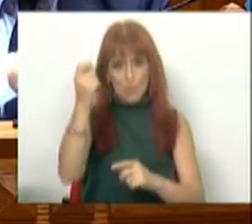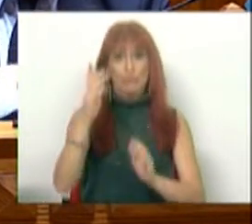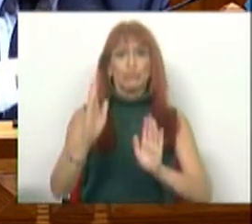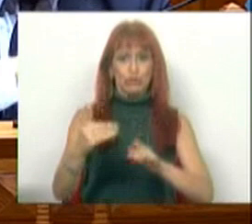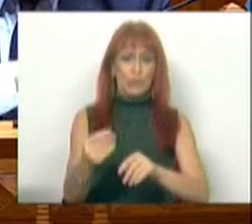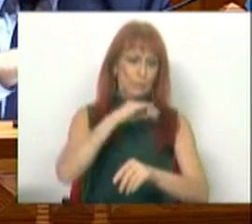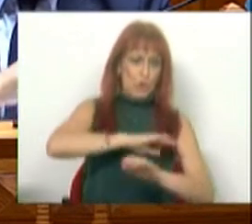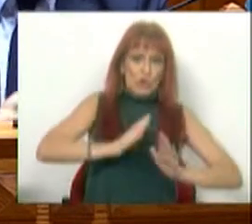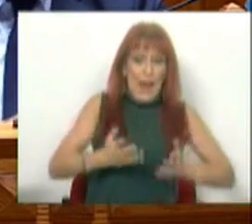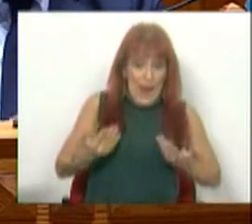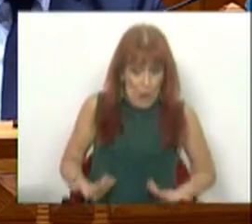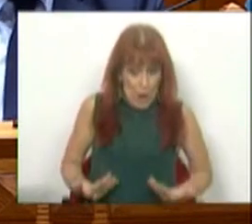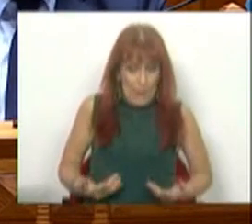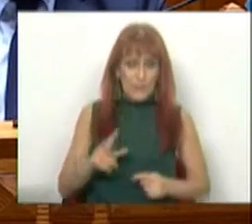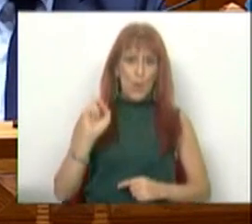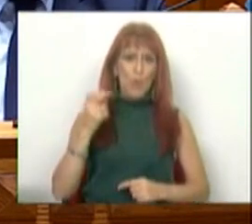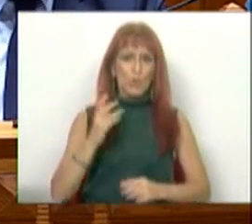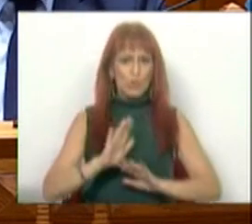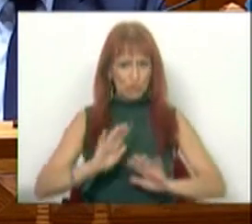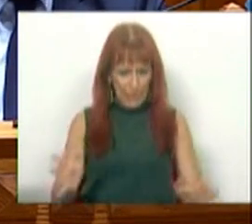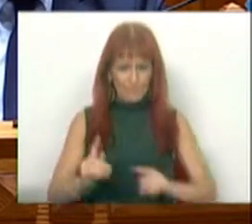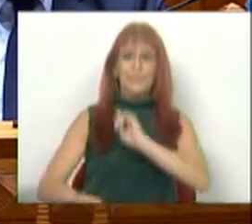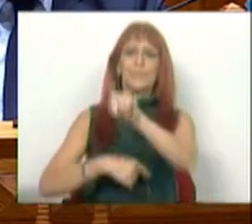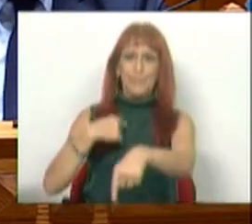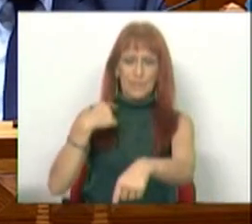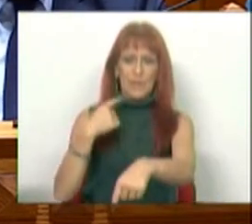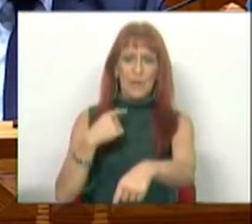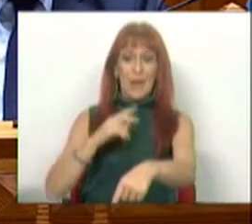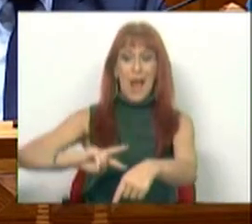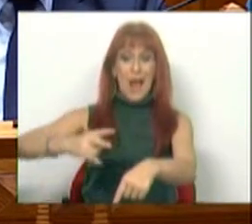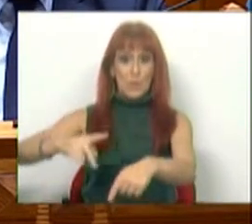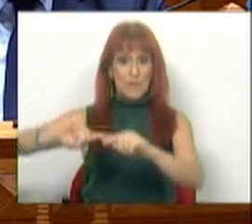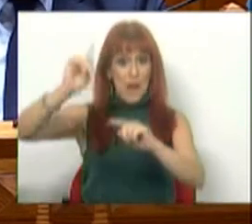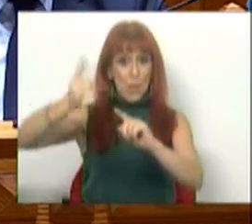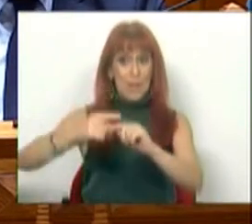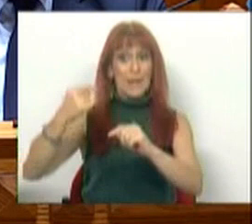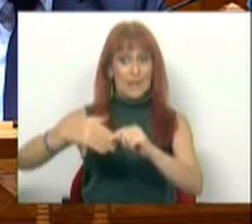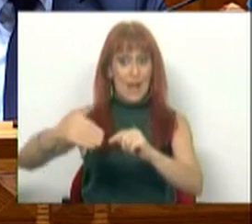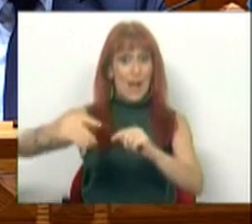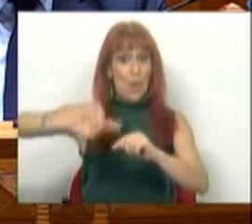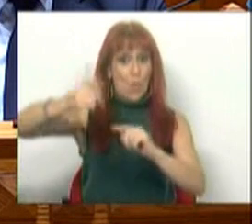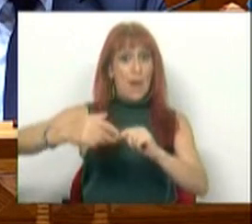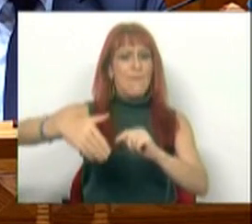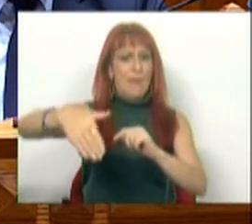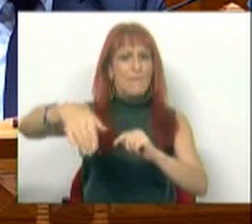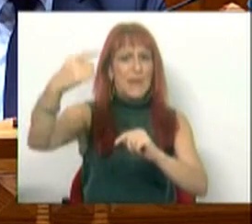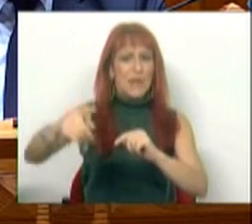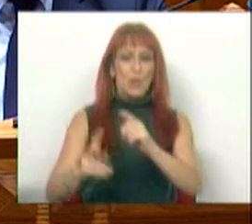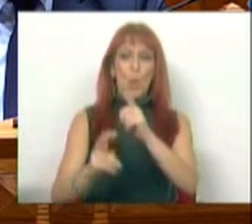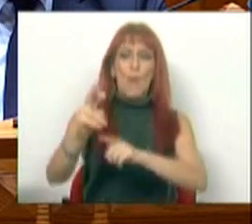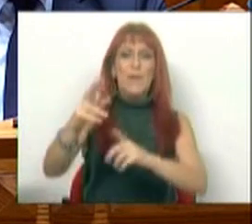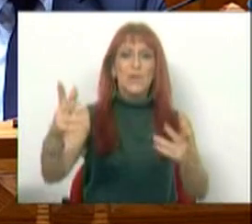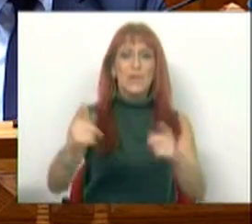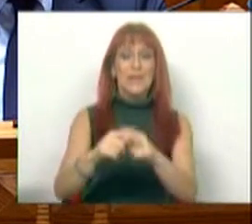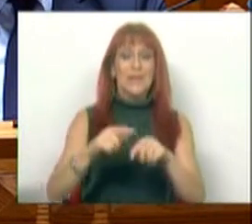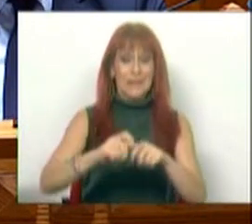já receberam agora em outubro e a atualização anual que vão ter no próximo ano, os aumentam